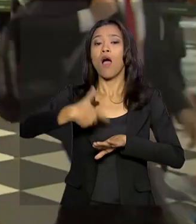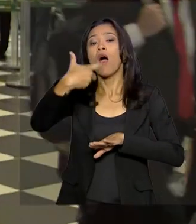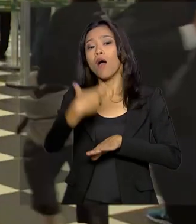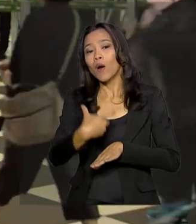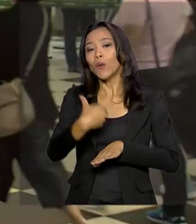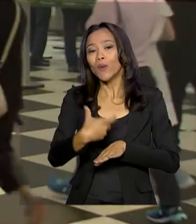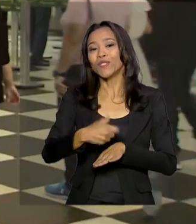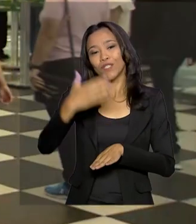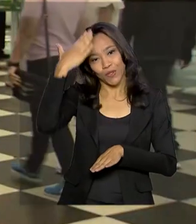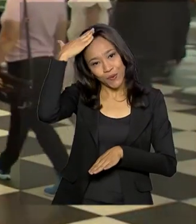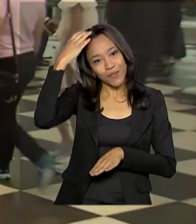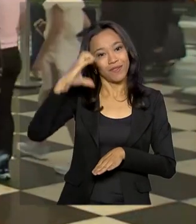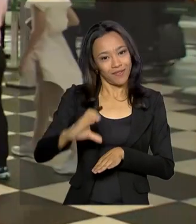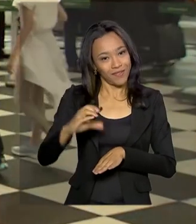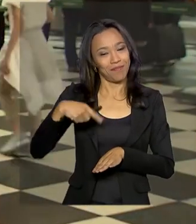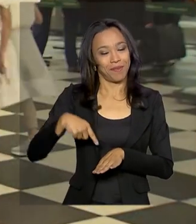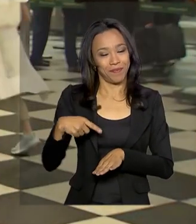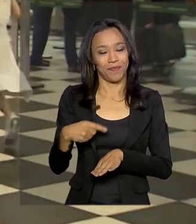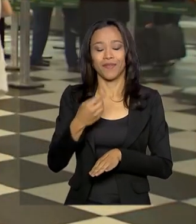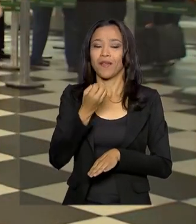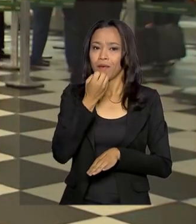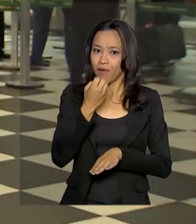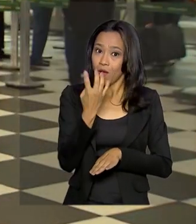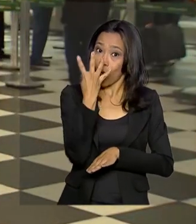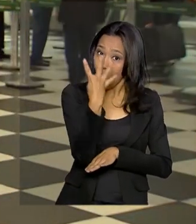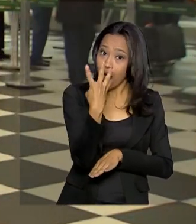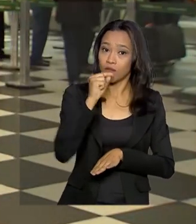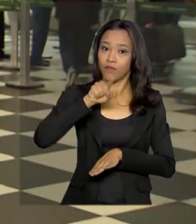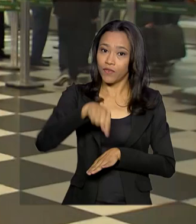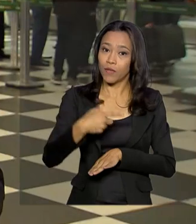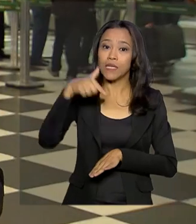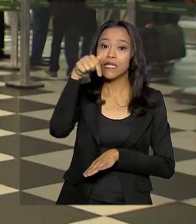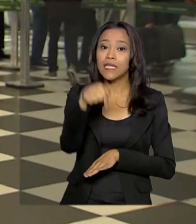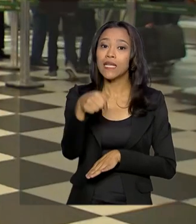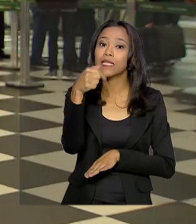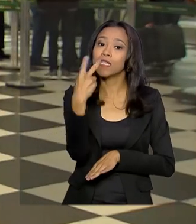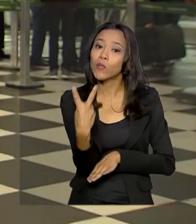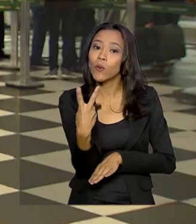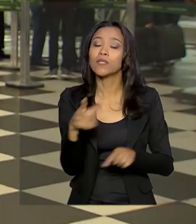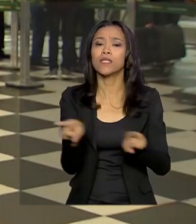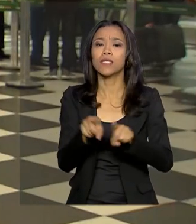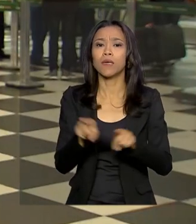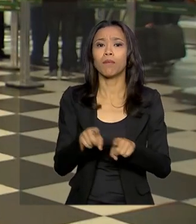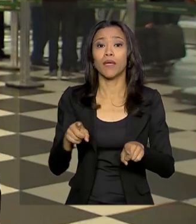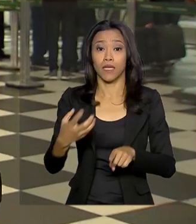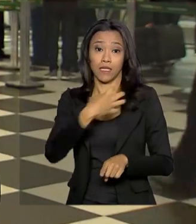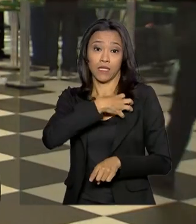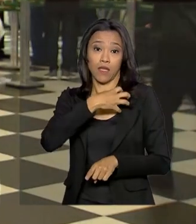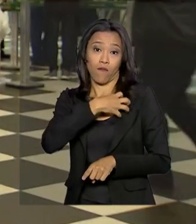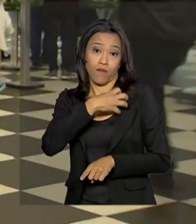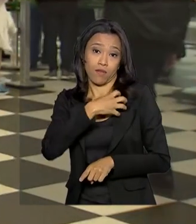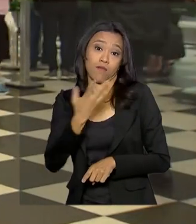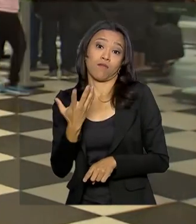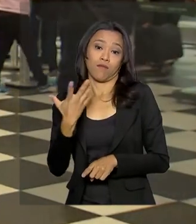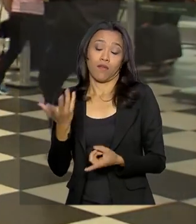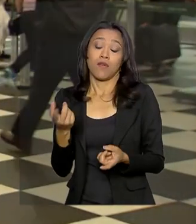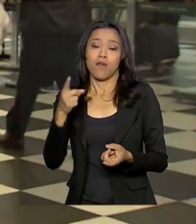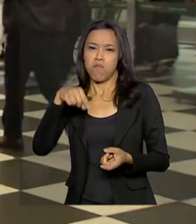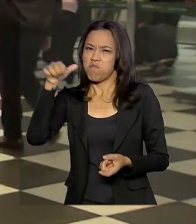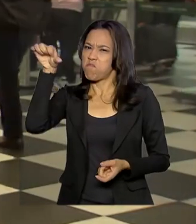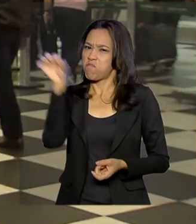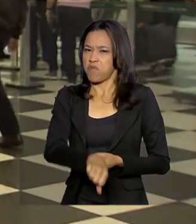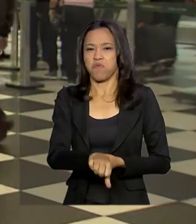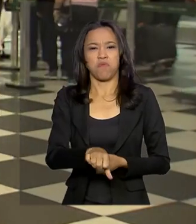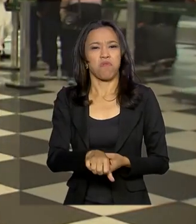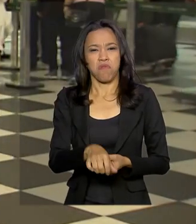de Curitiba, que recebeu nota 4,72. E o de Salvador, na Bahia, foi o que obteve o pior